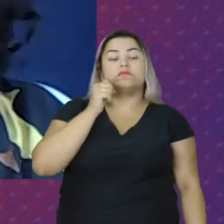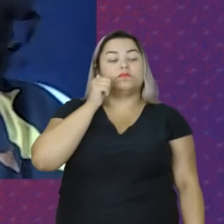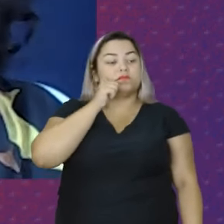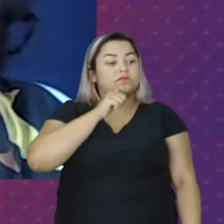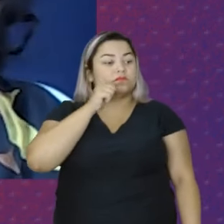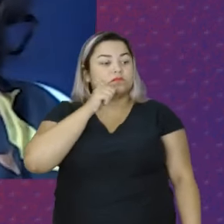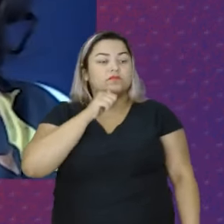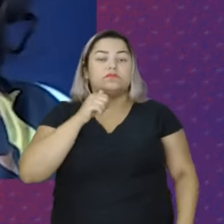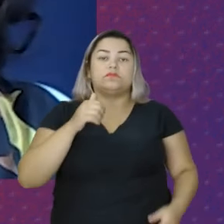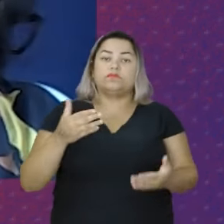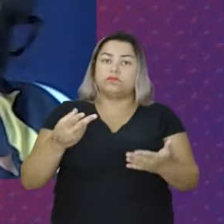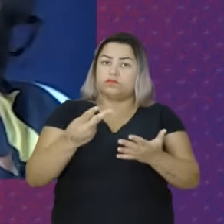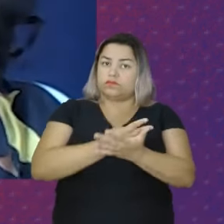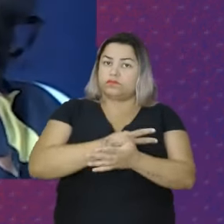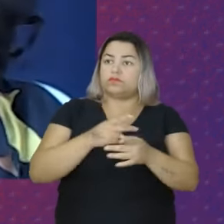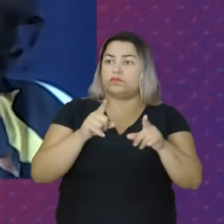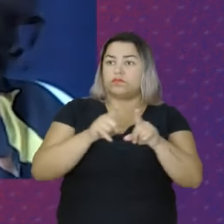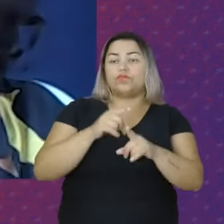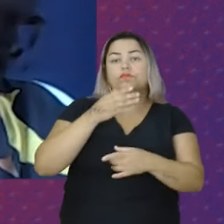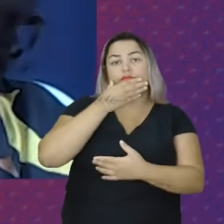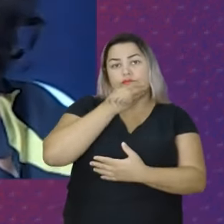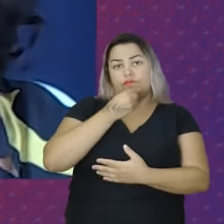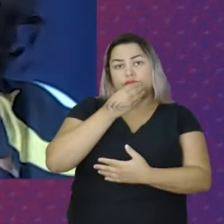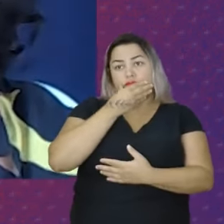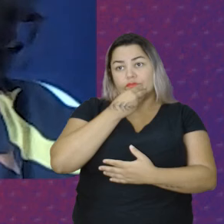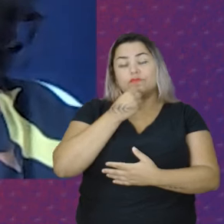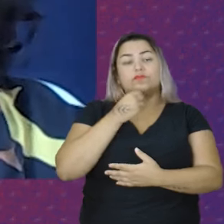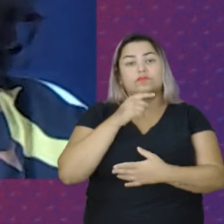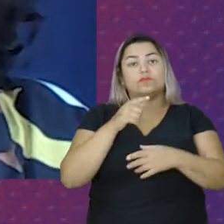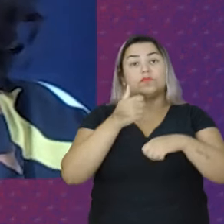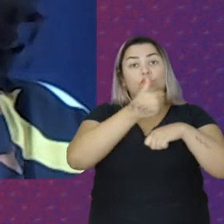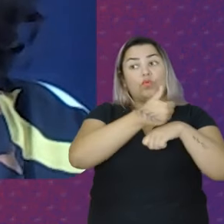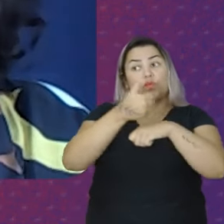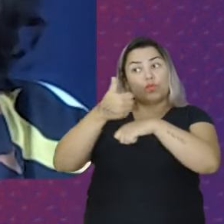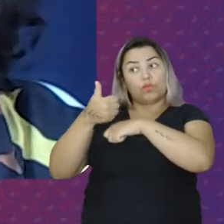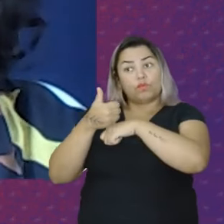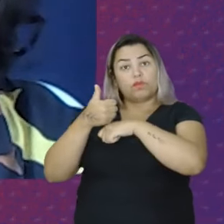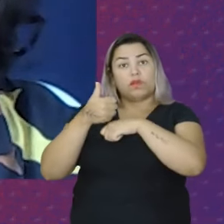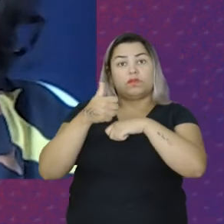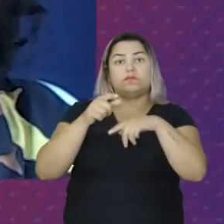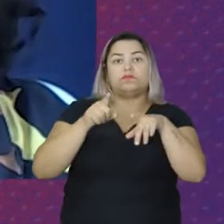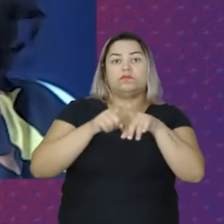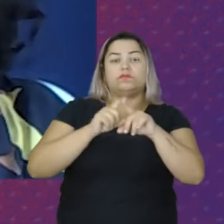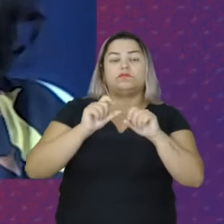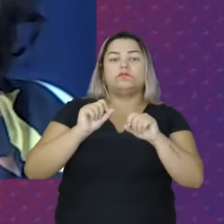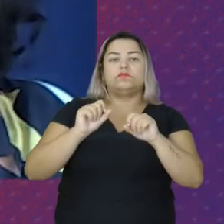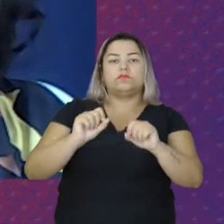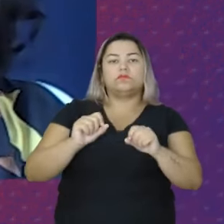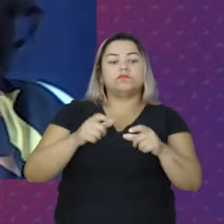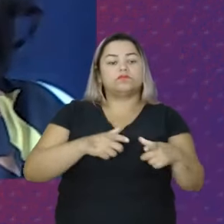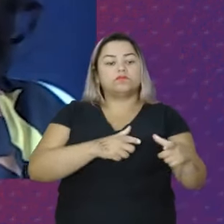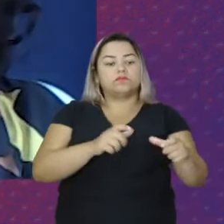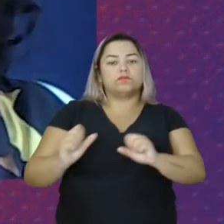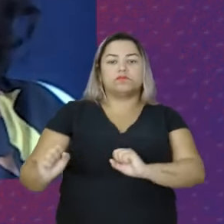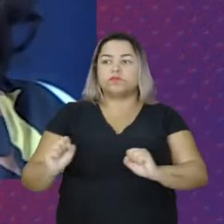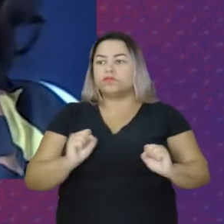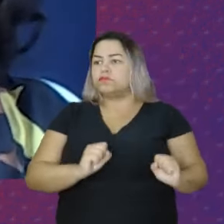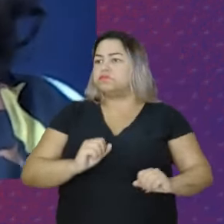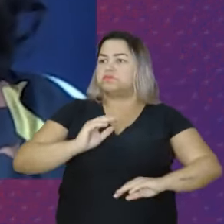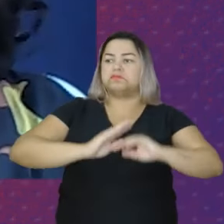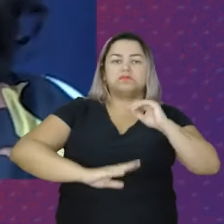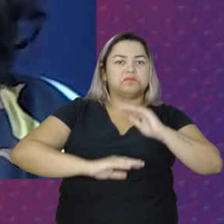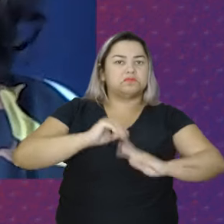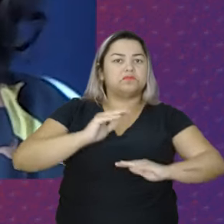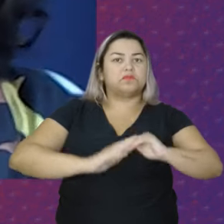Ainda são os homens Que ocupam A grande parte dos espaços de poder Seja numa